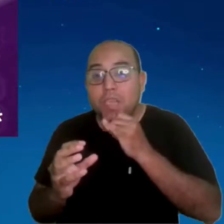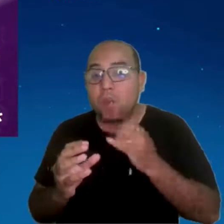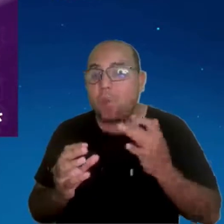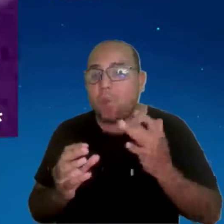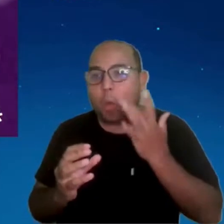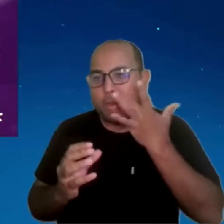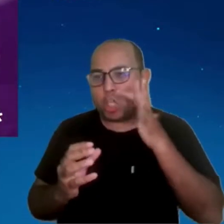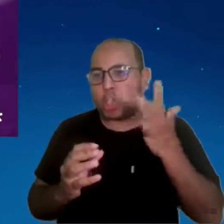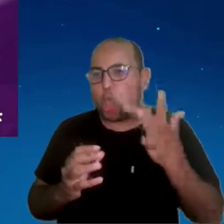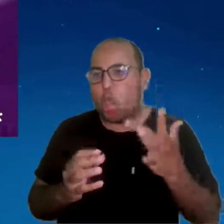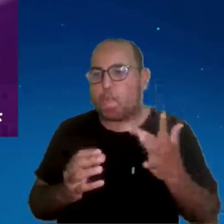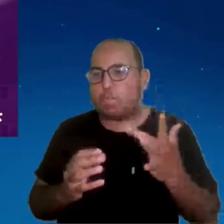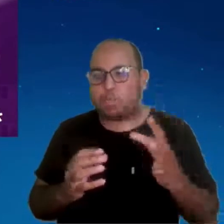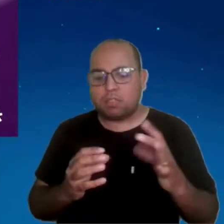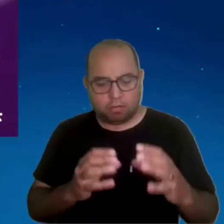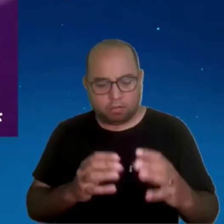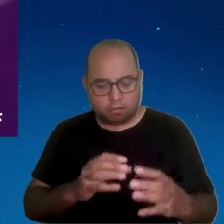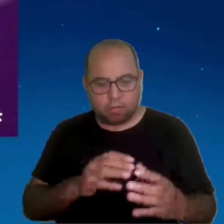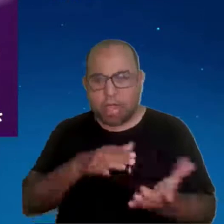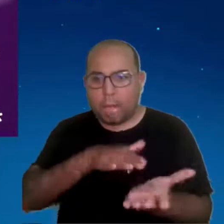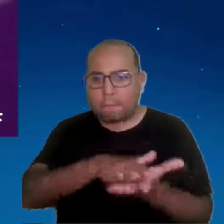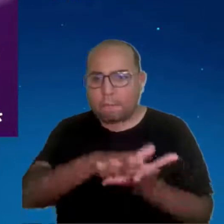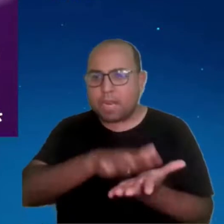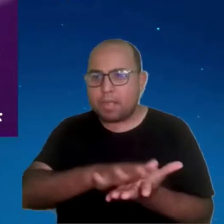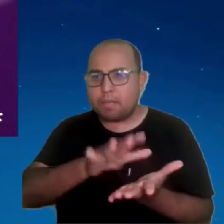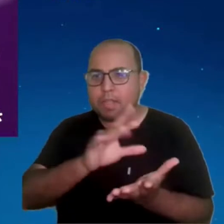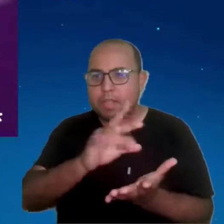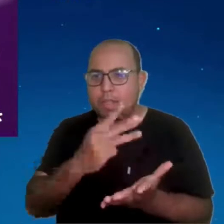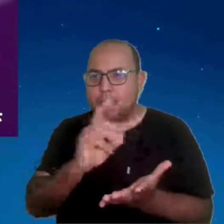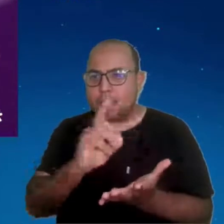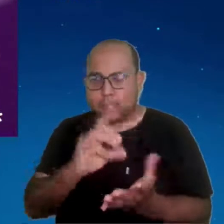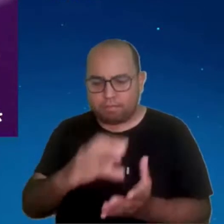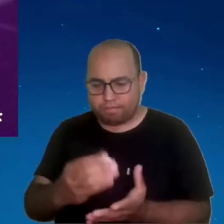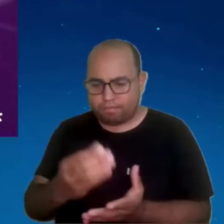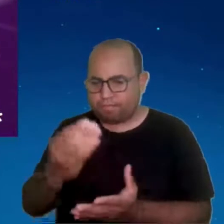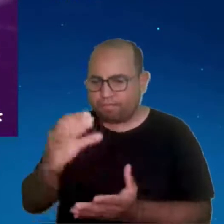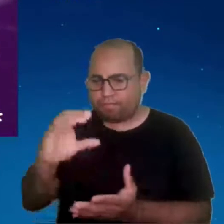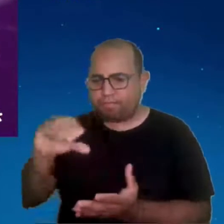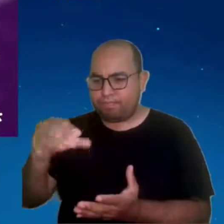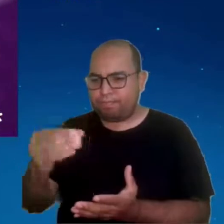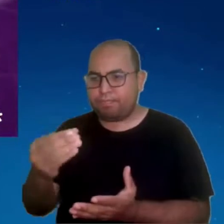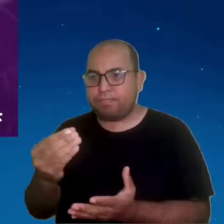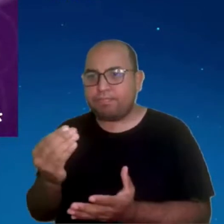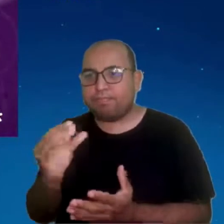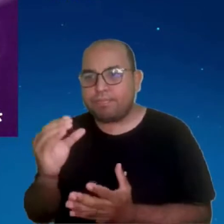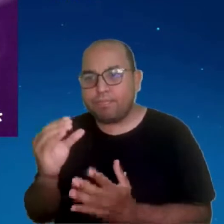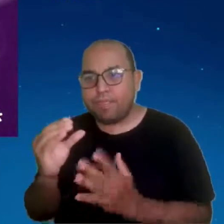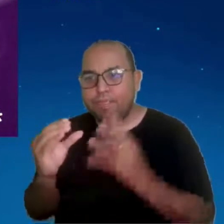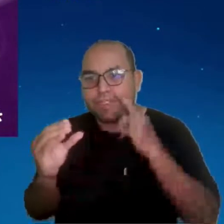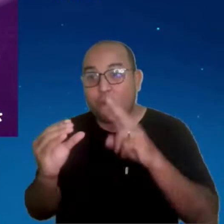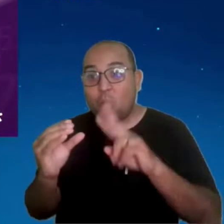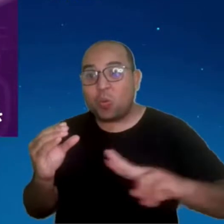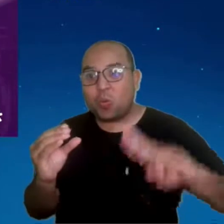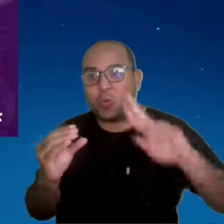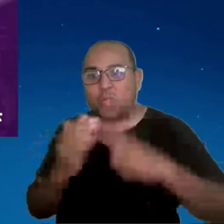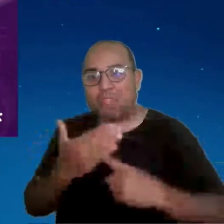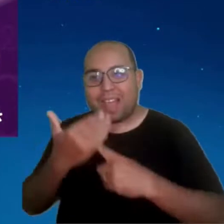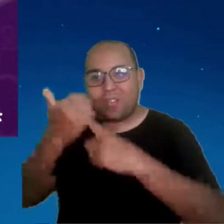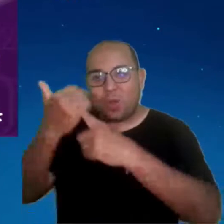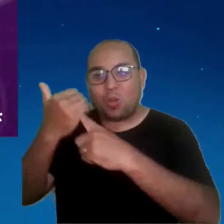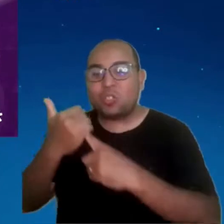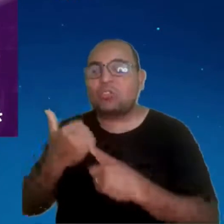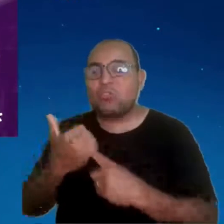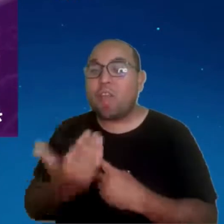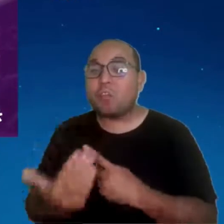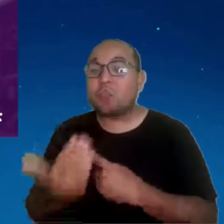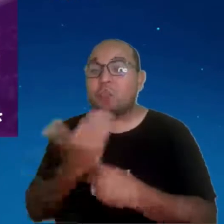corta aqui, imprime em uma impressora 3D, vê como é que vai ficar. Então cada vez mais o uso dessa tecnologia vai estar impactando vários negócios.